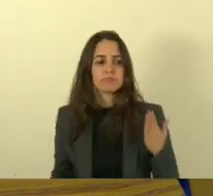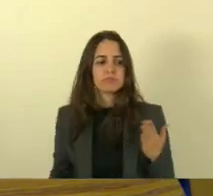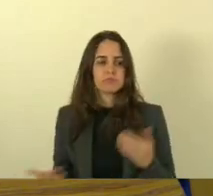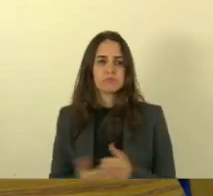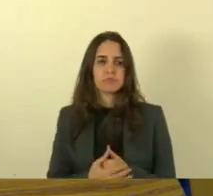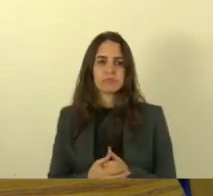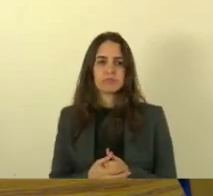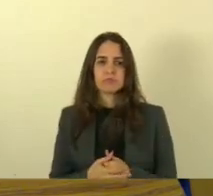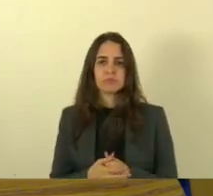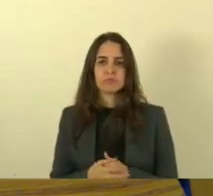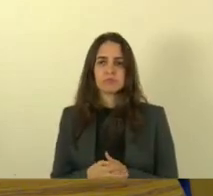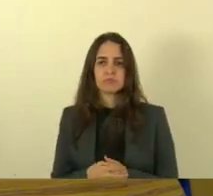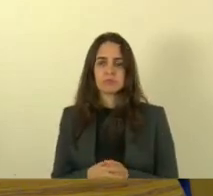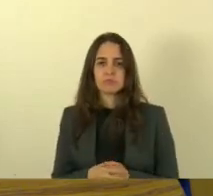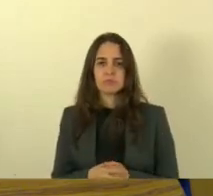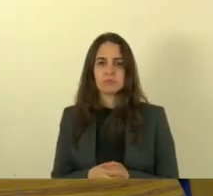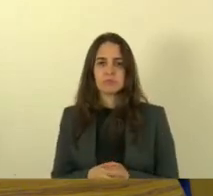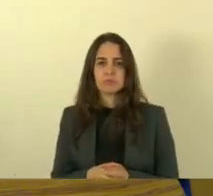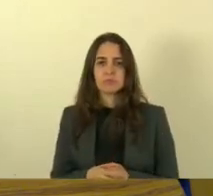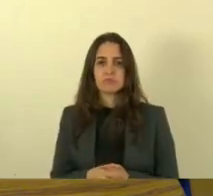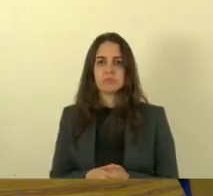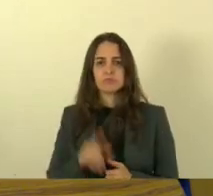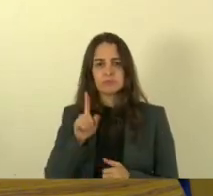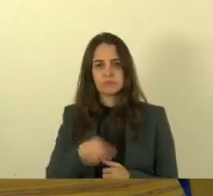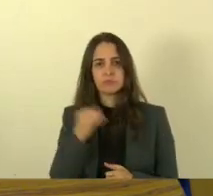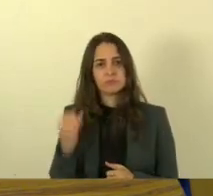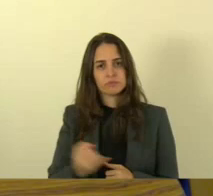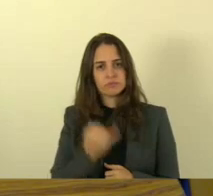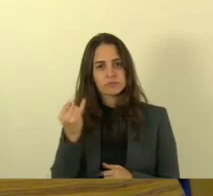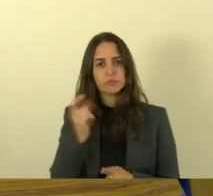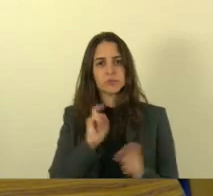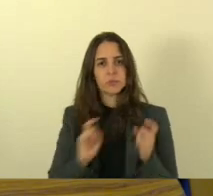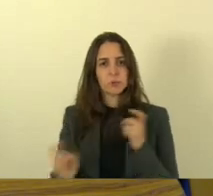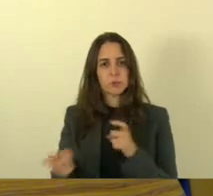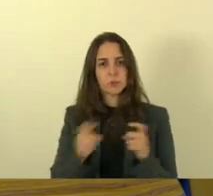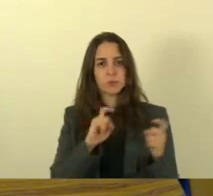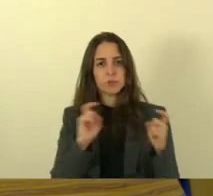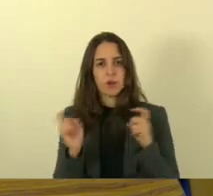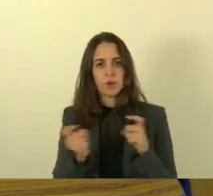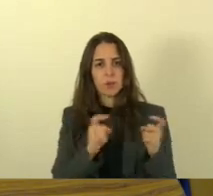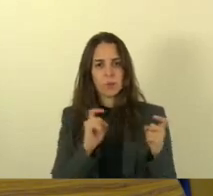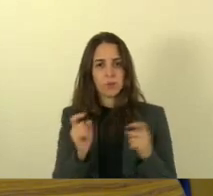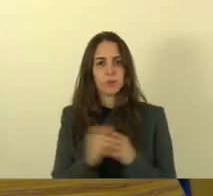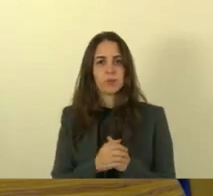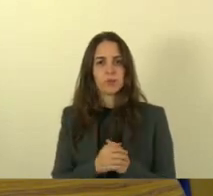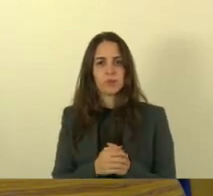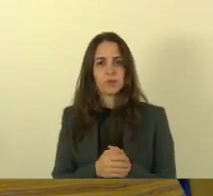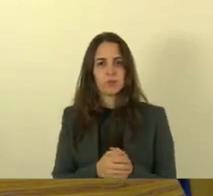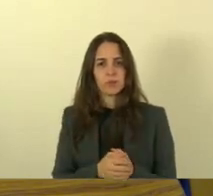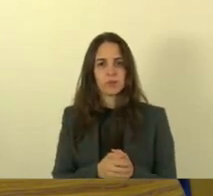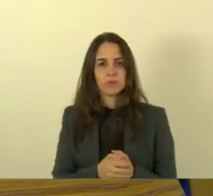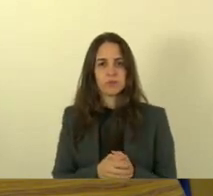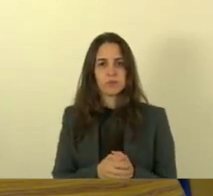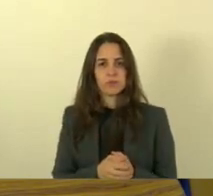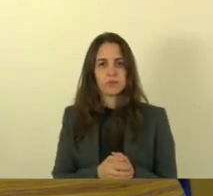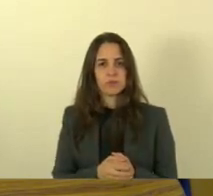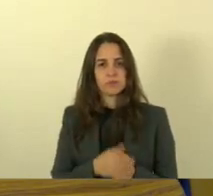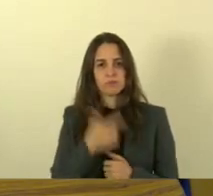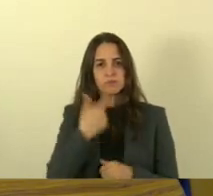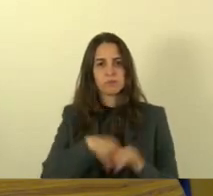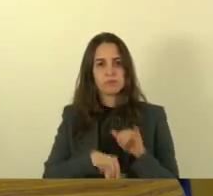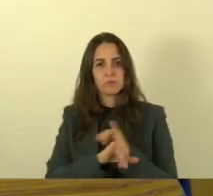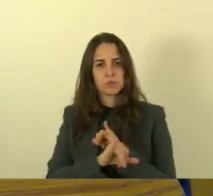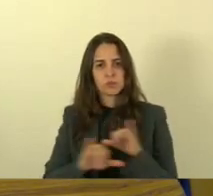Danilo Vossa Excelência que foi tão importante naquela reunião então eu quero deixar bem claro aos